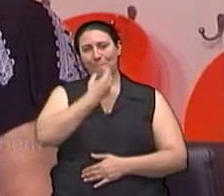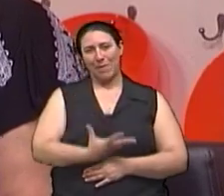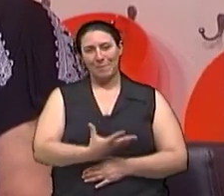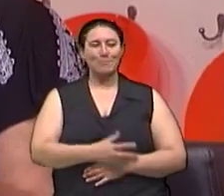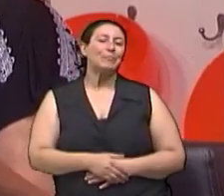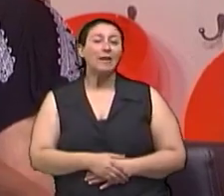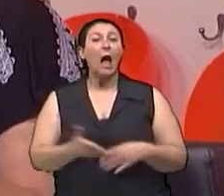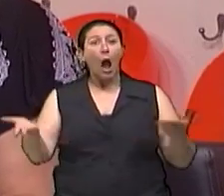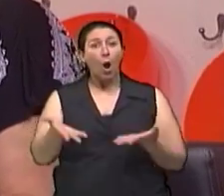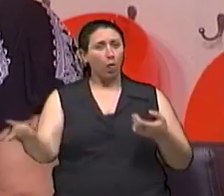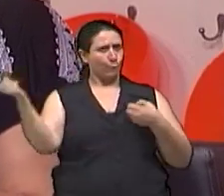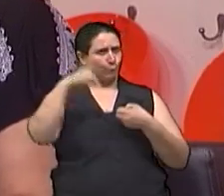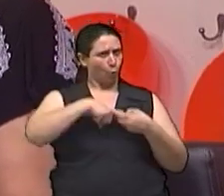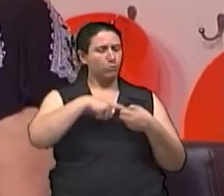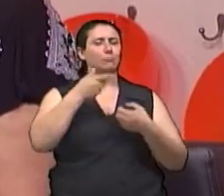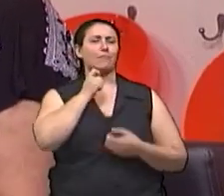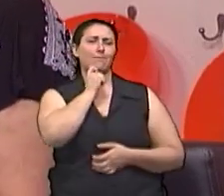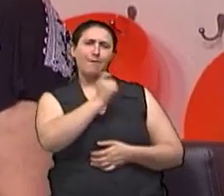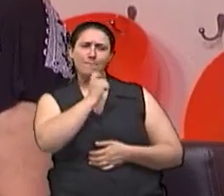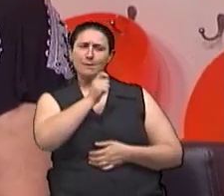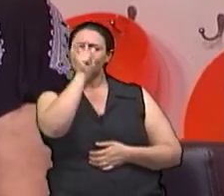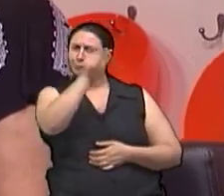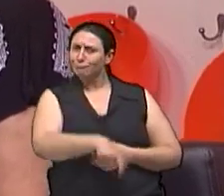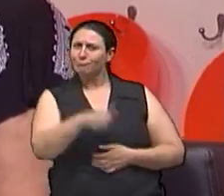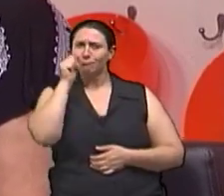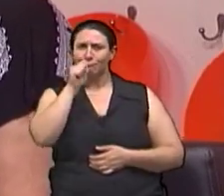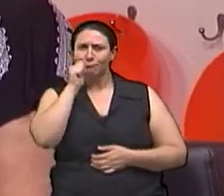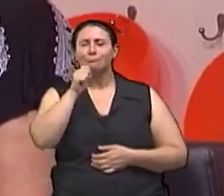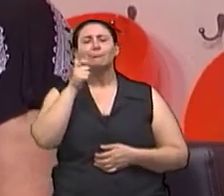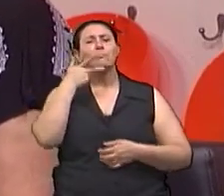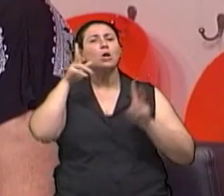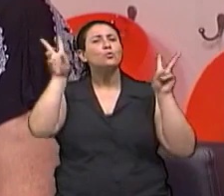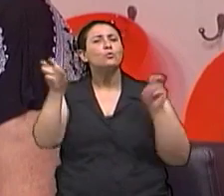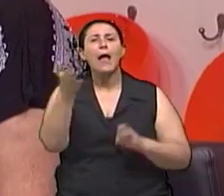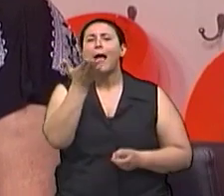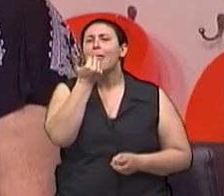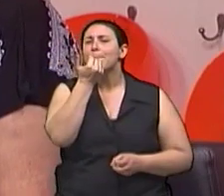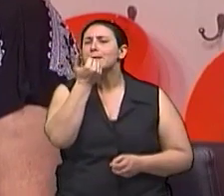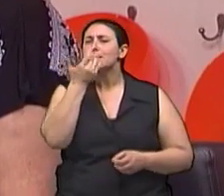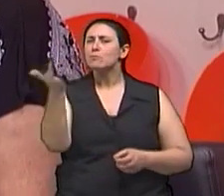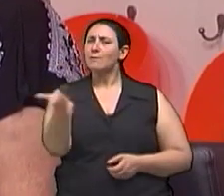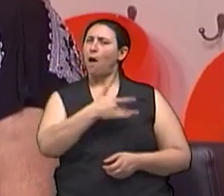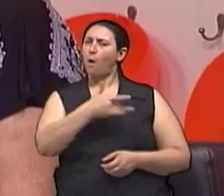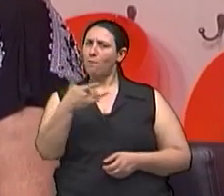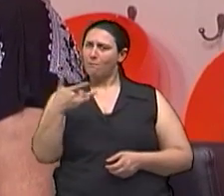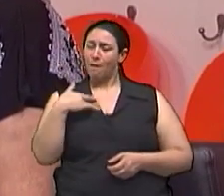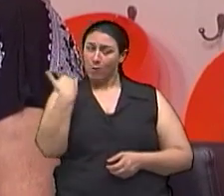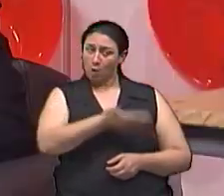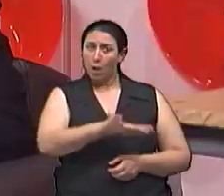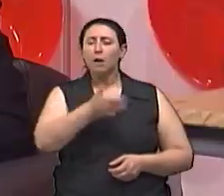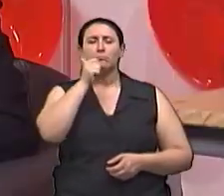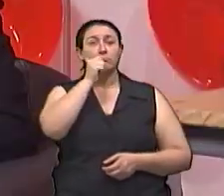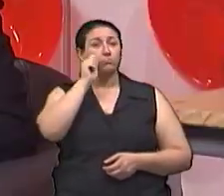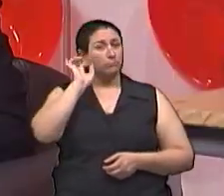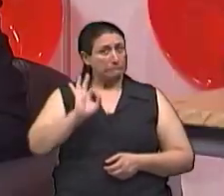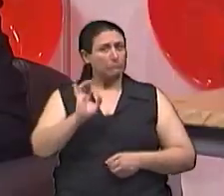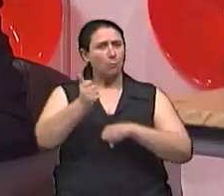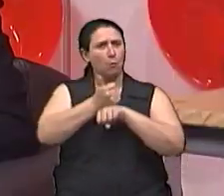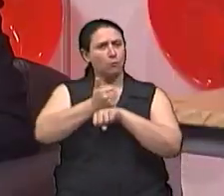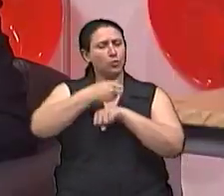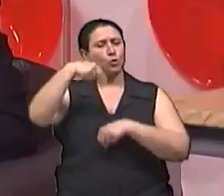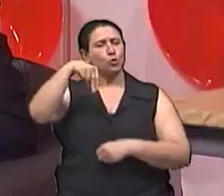nós estamos aqui com a nossa conversa, nossa convidada sobre alimentação saudável Ela é a nutricionista Soraya Buxaim,